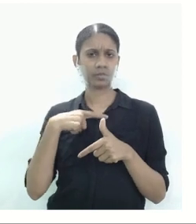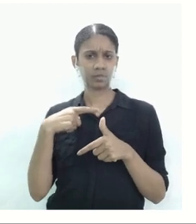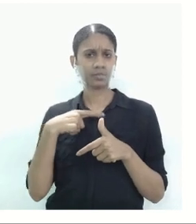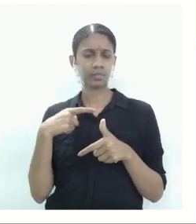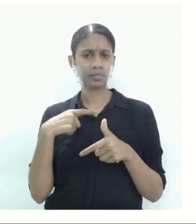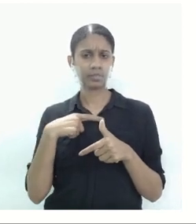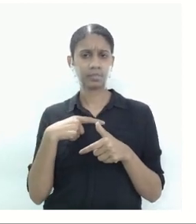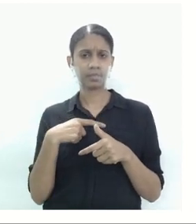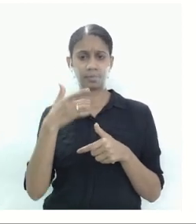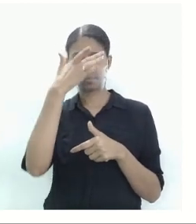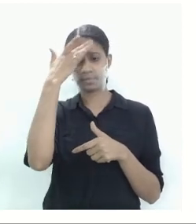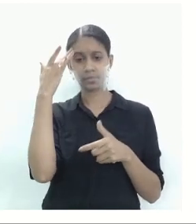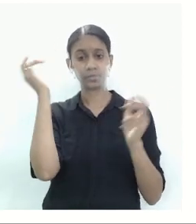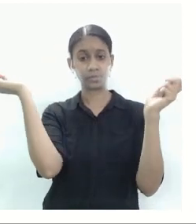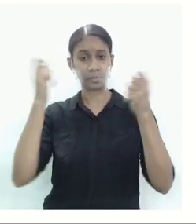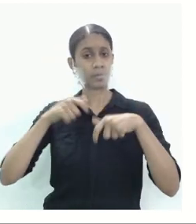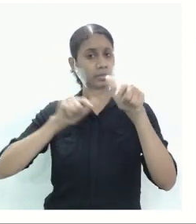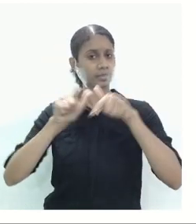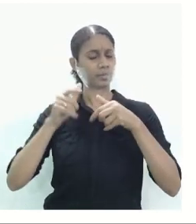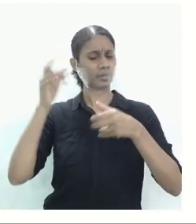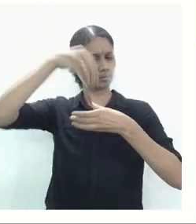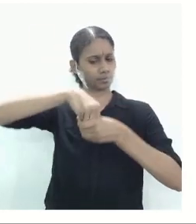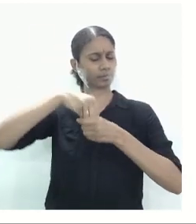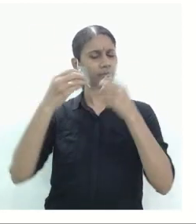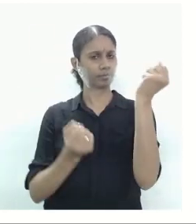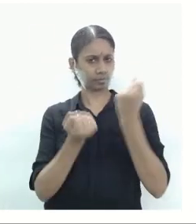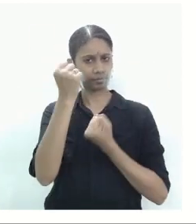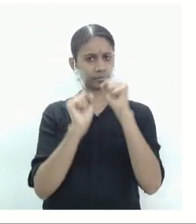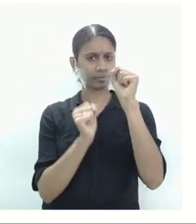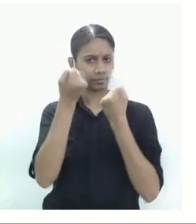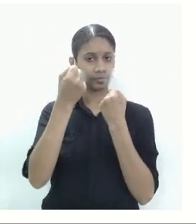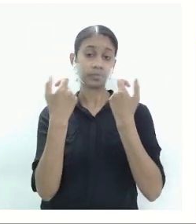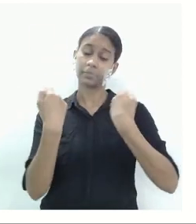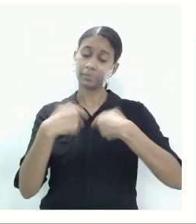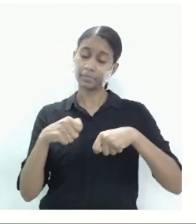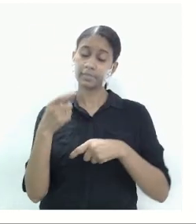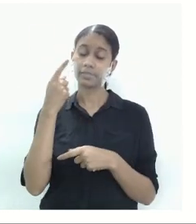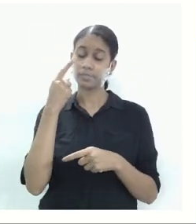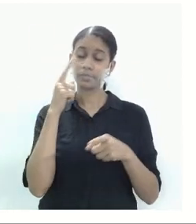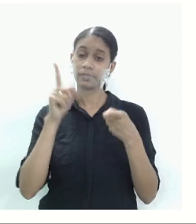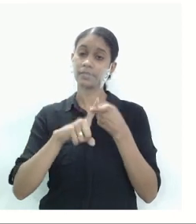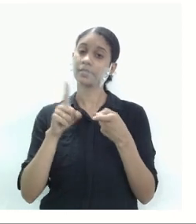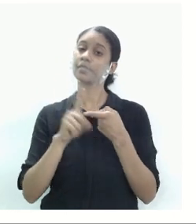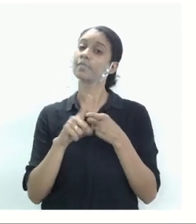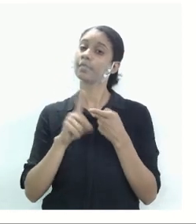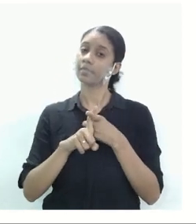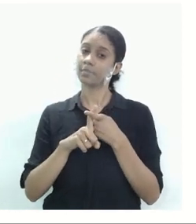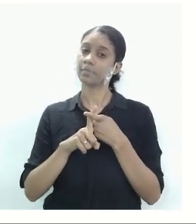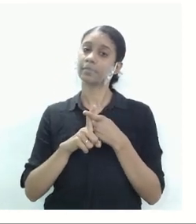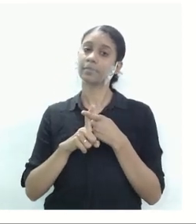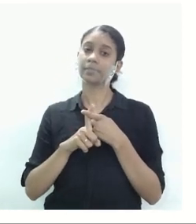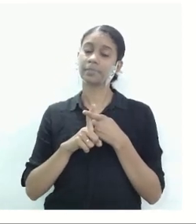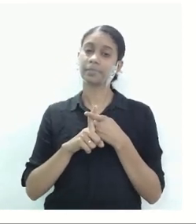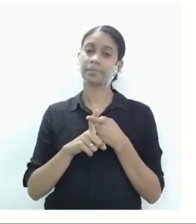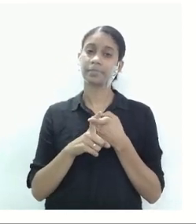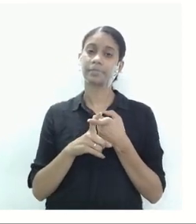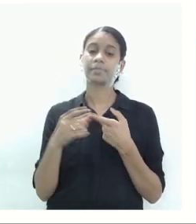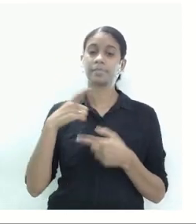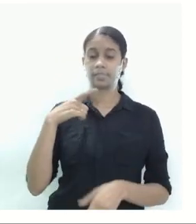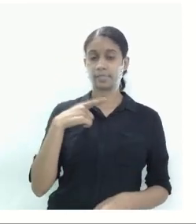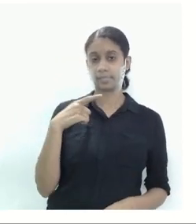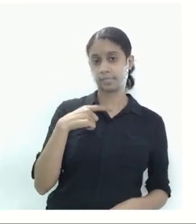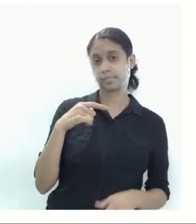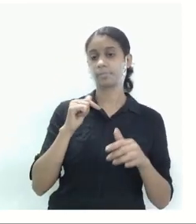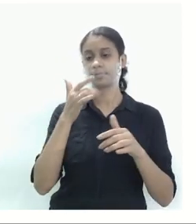trabalhadores qualificados. Então vai haver a necessidade também de ter ali